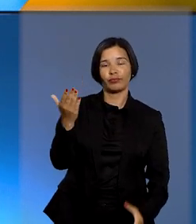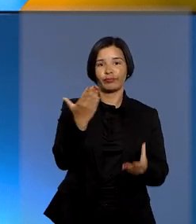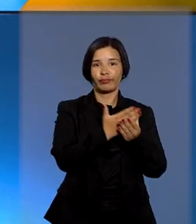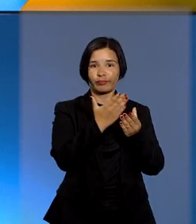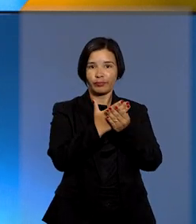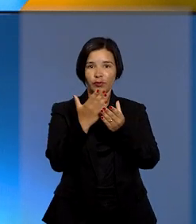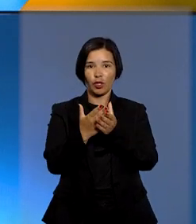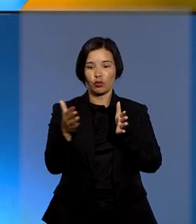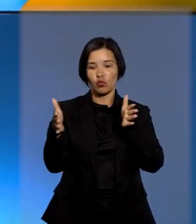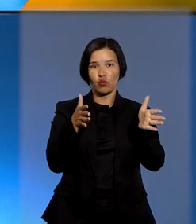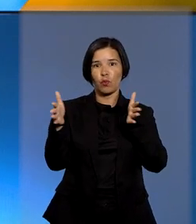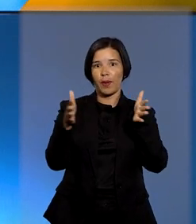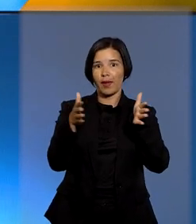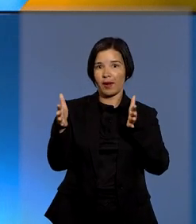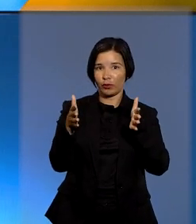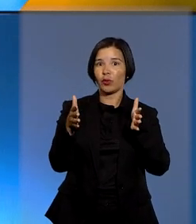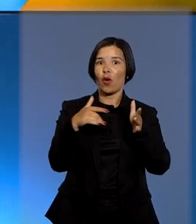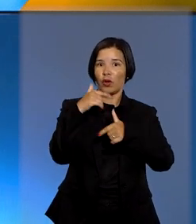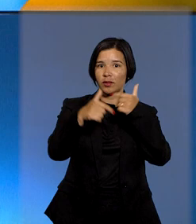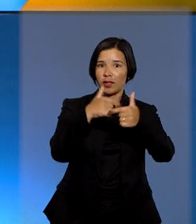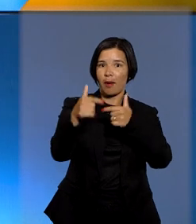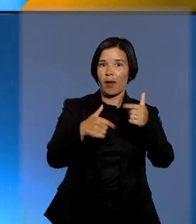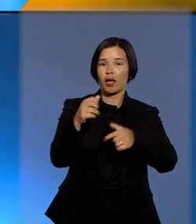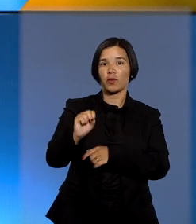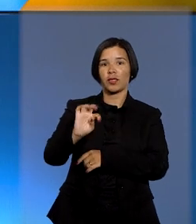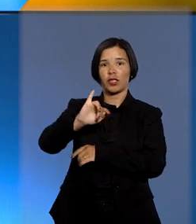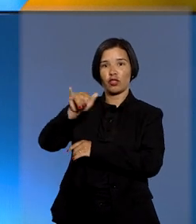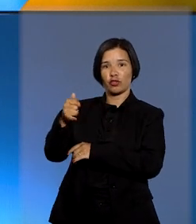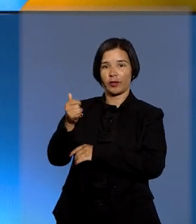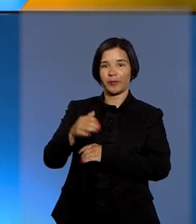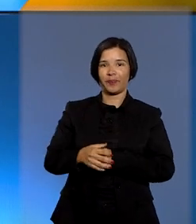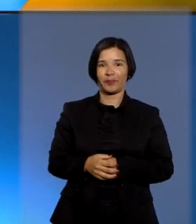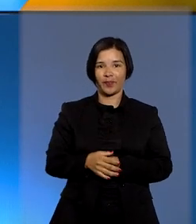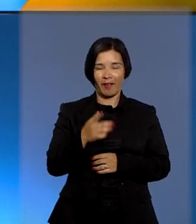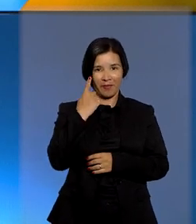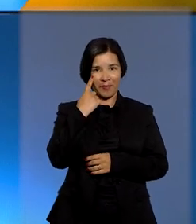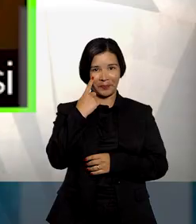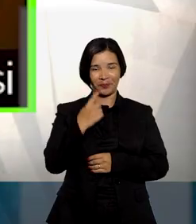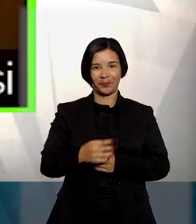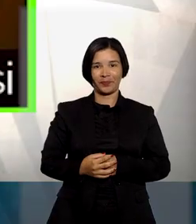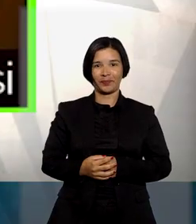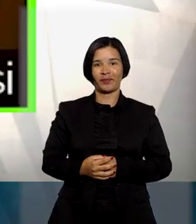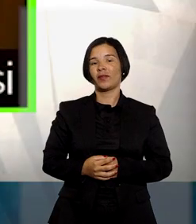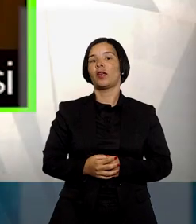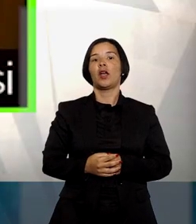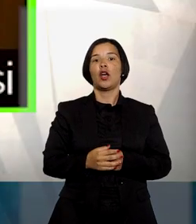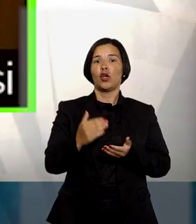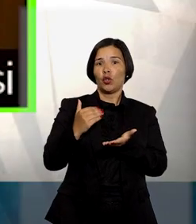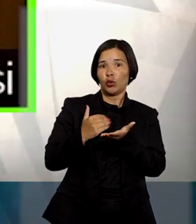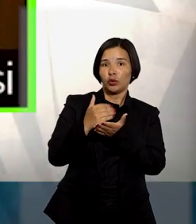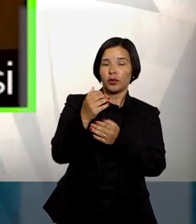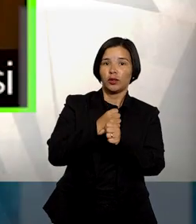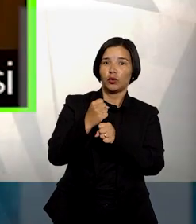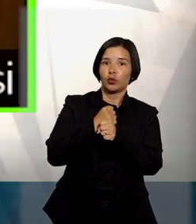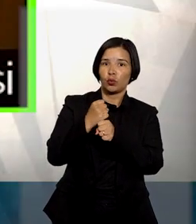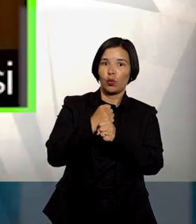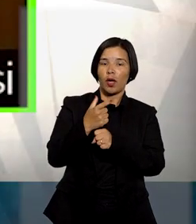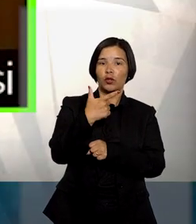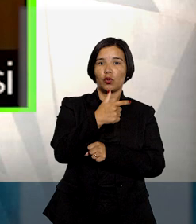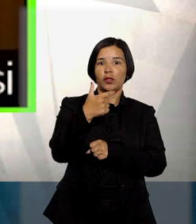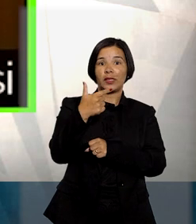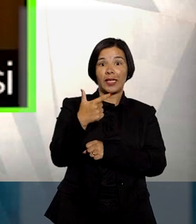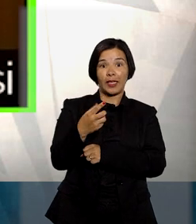processuais do período em sessão na Corte Especial. Vamos conferir. Desde o início deste ano,